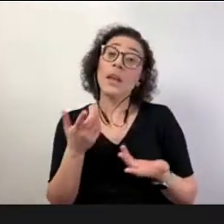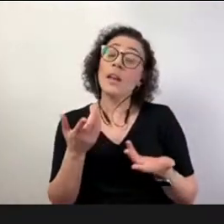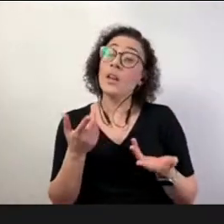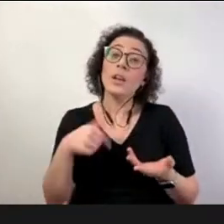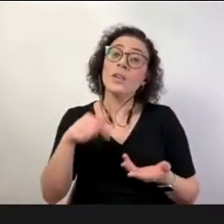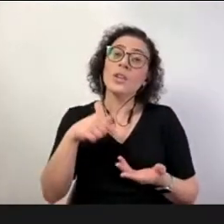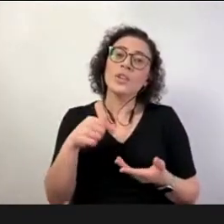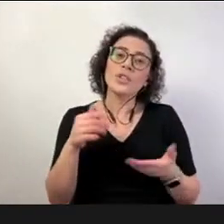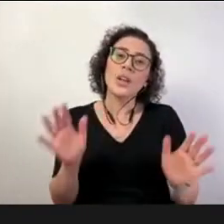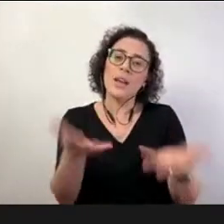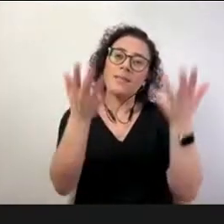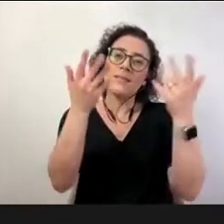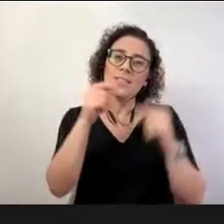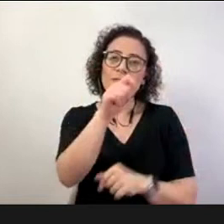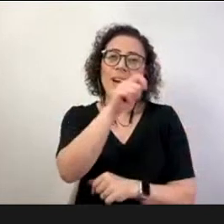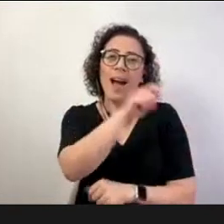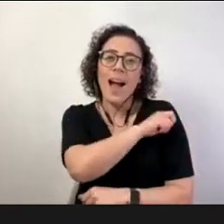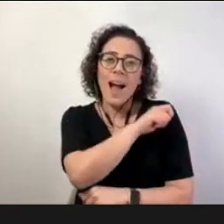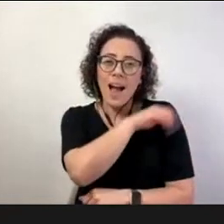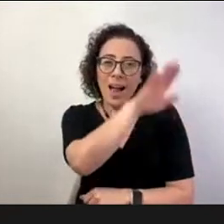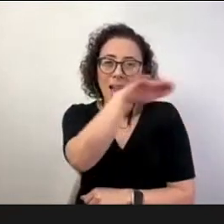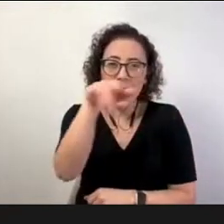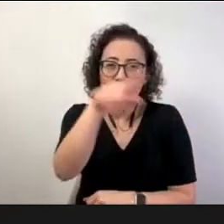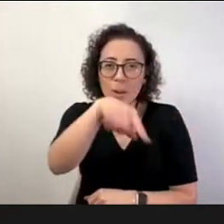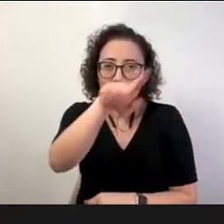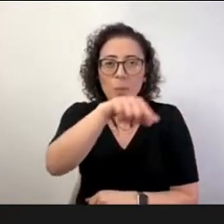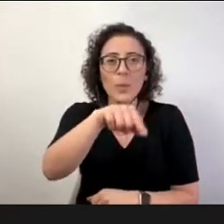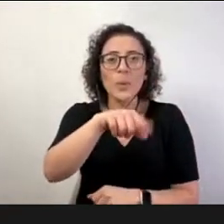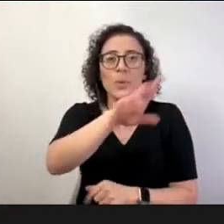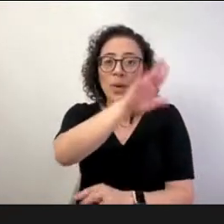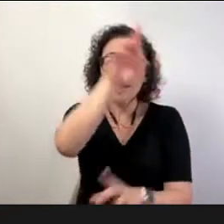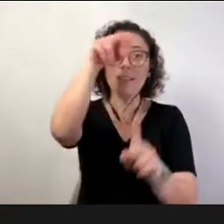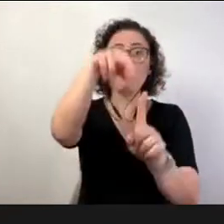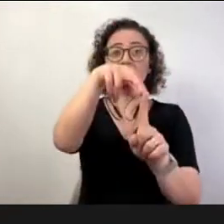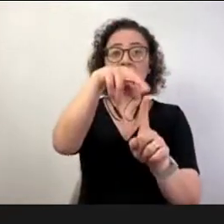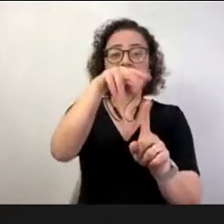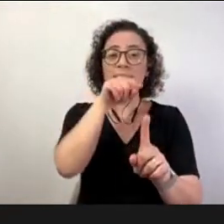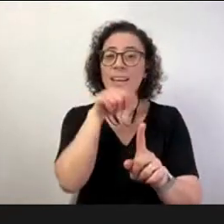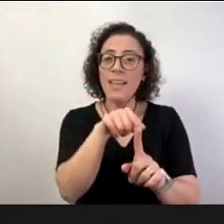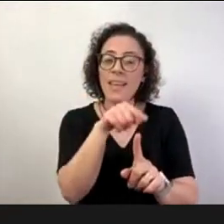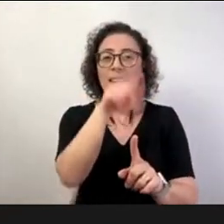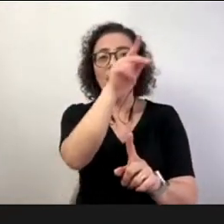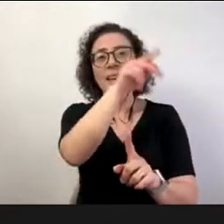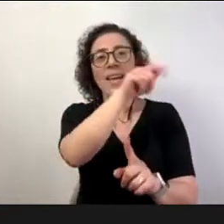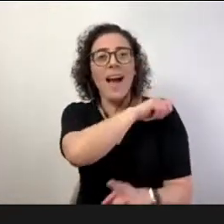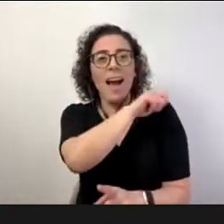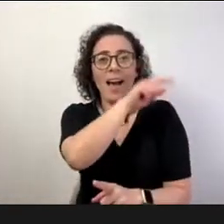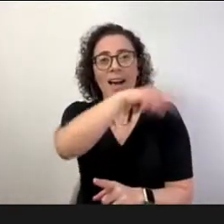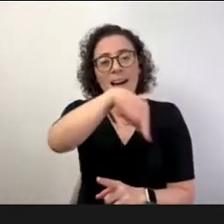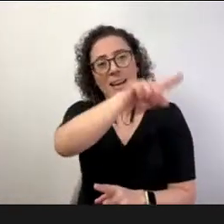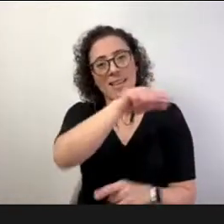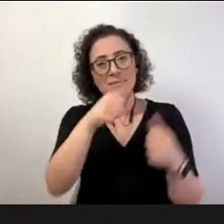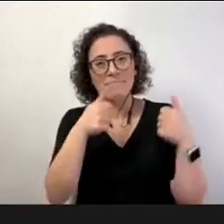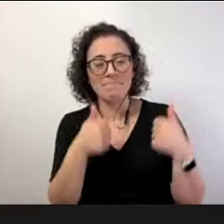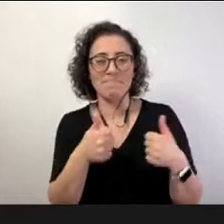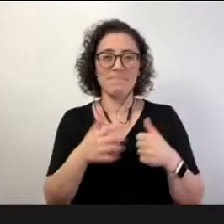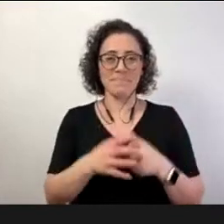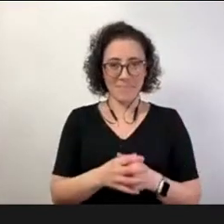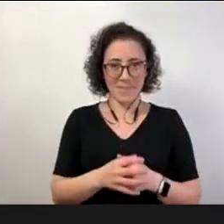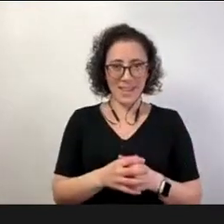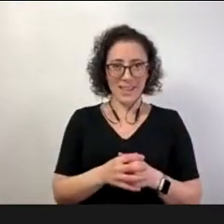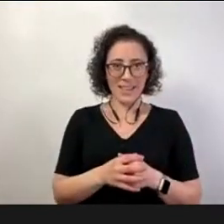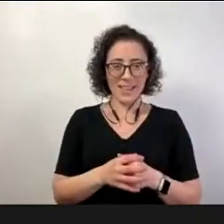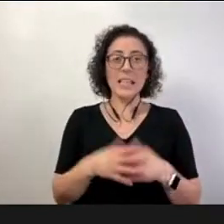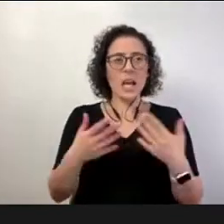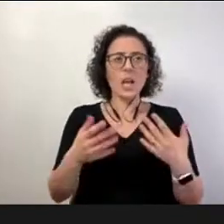pelos docentes mas o aluno enquanto protagonista aí do seu processo de aprendizagem a gente já tinha um cenário muito favorável e mesmo assim